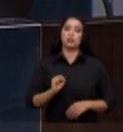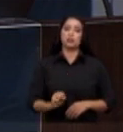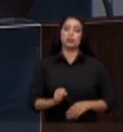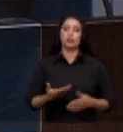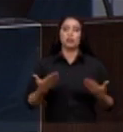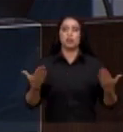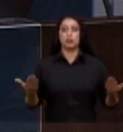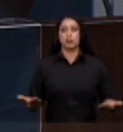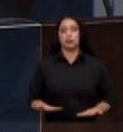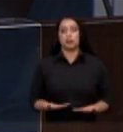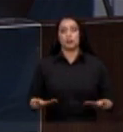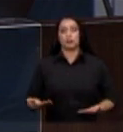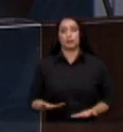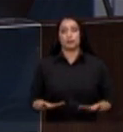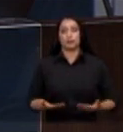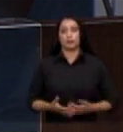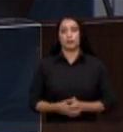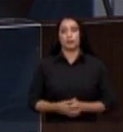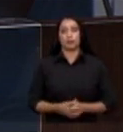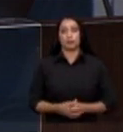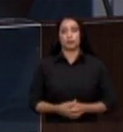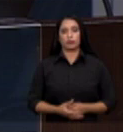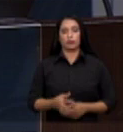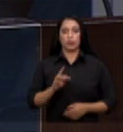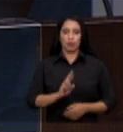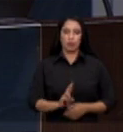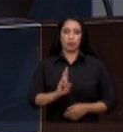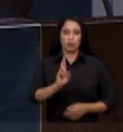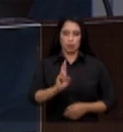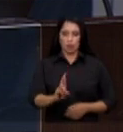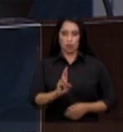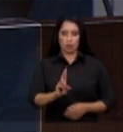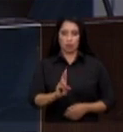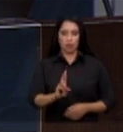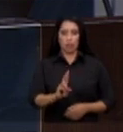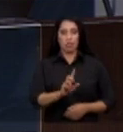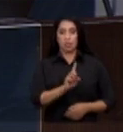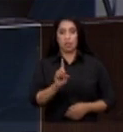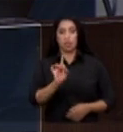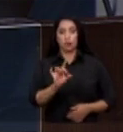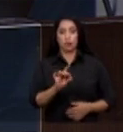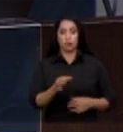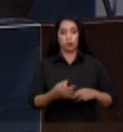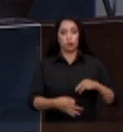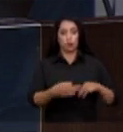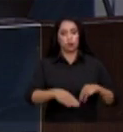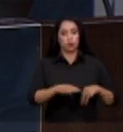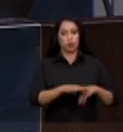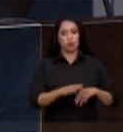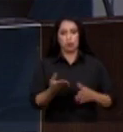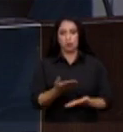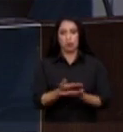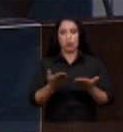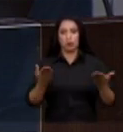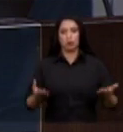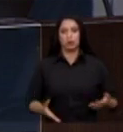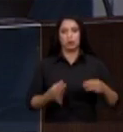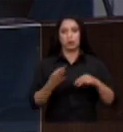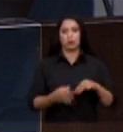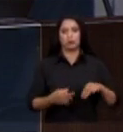permita-me na pessoa de vossa excelência cumprimentar não só vossa excelência mas toda a corte